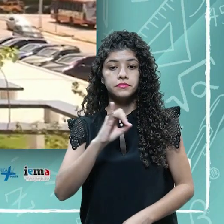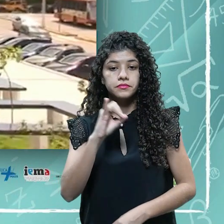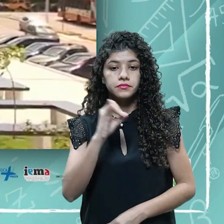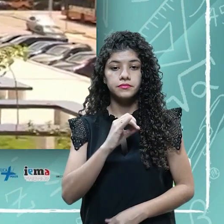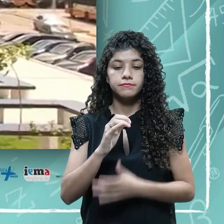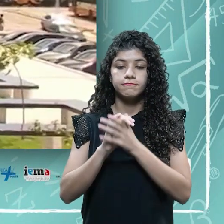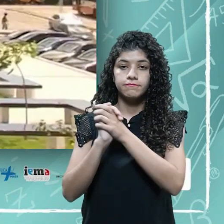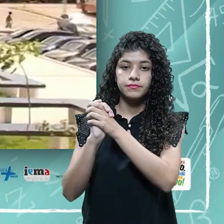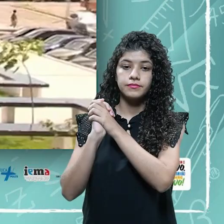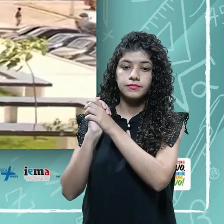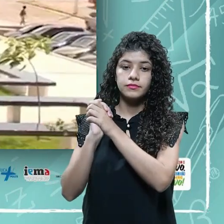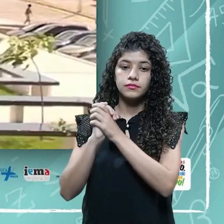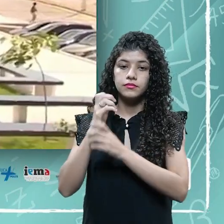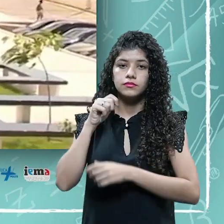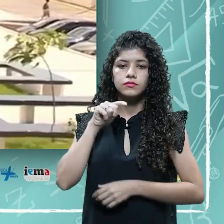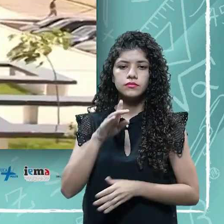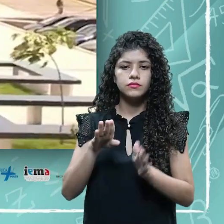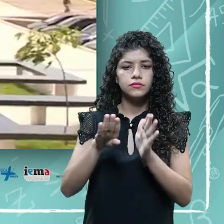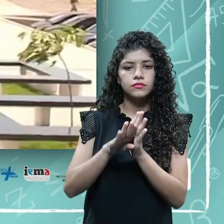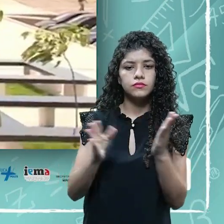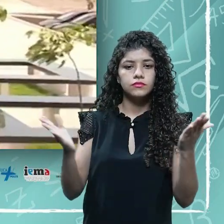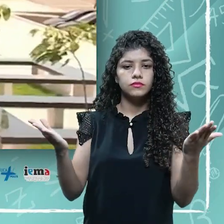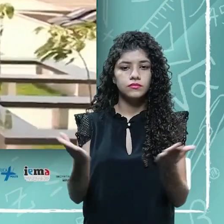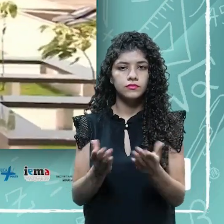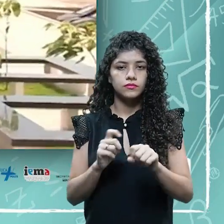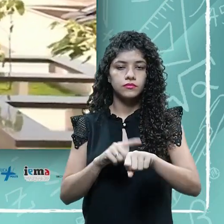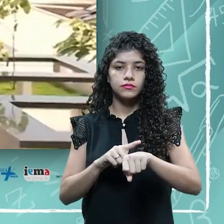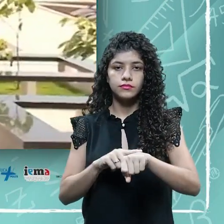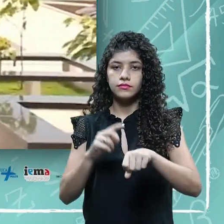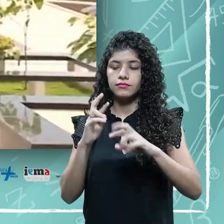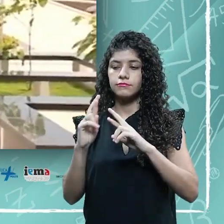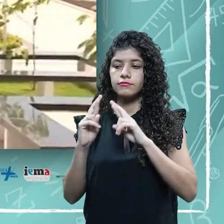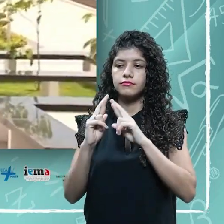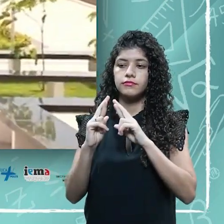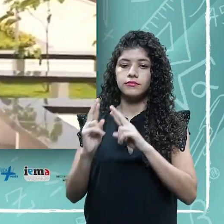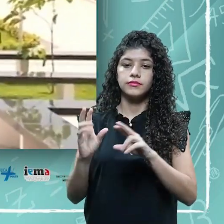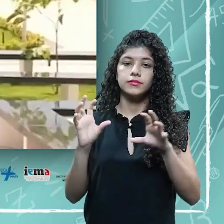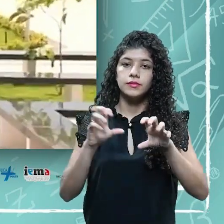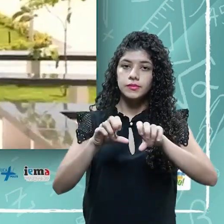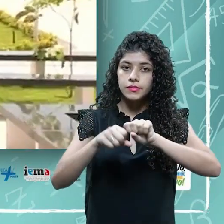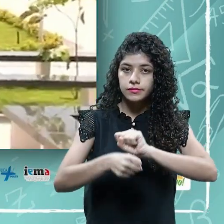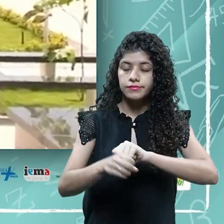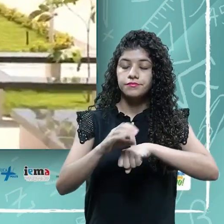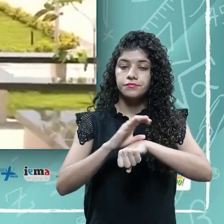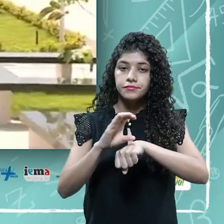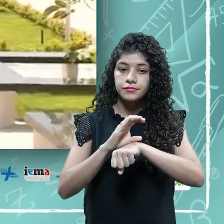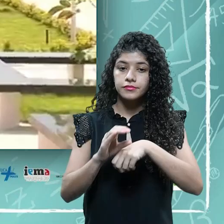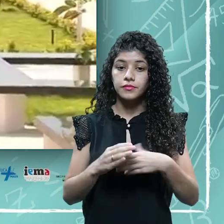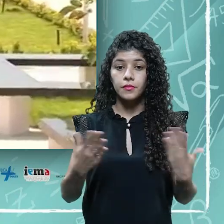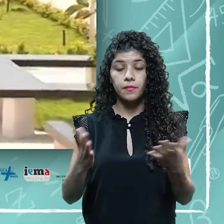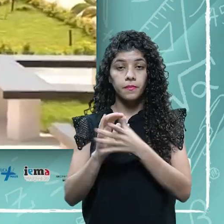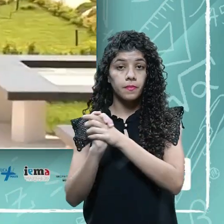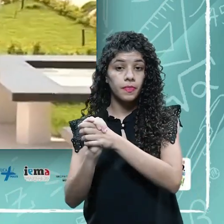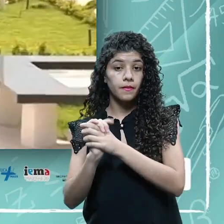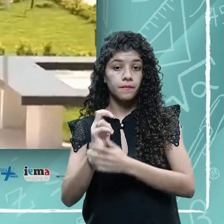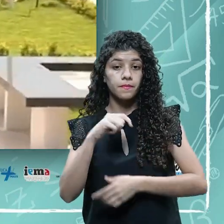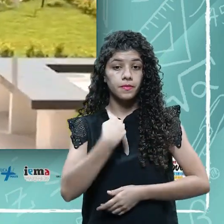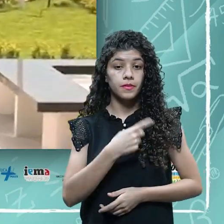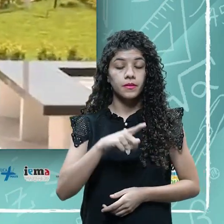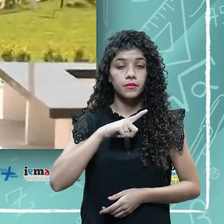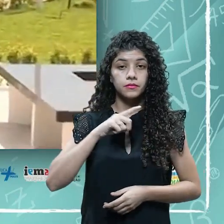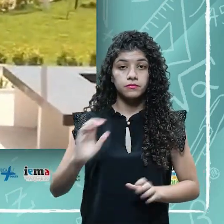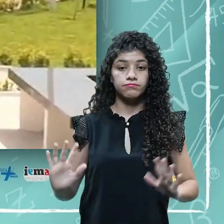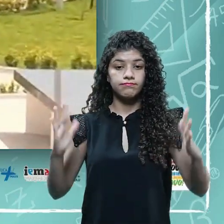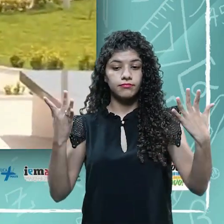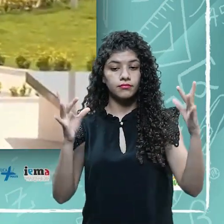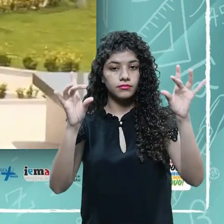Olá! Parabéns! Você chegou ao momento do curso mais esperado. A formatura. E para comemorar, fizemos uma